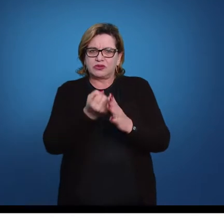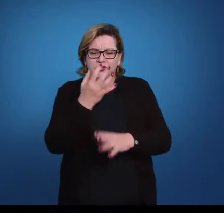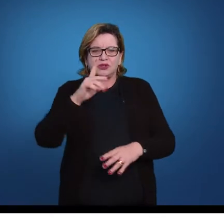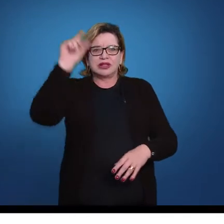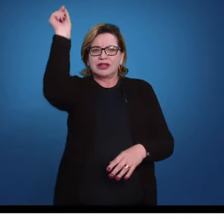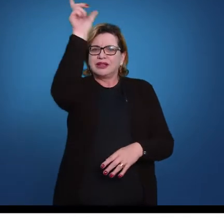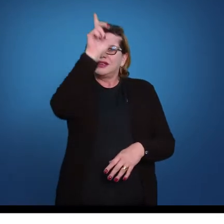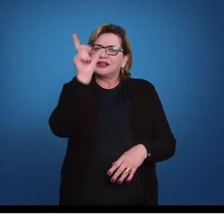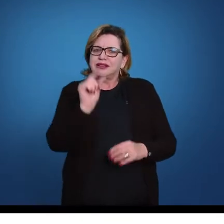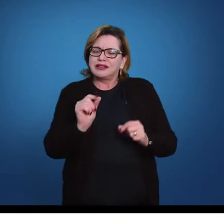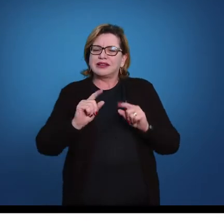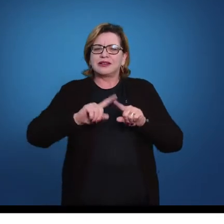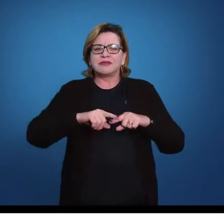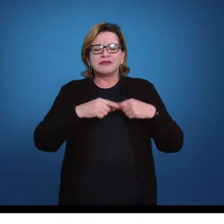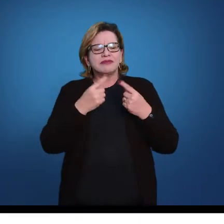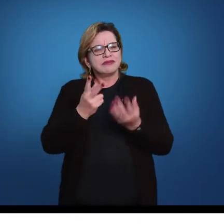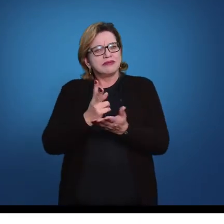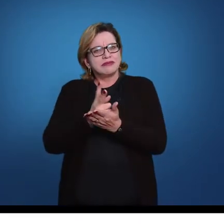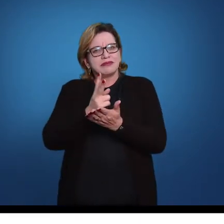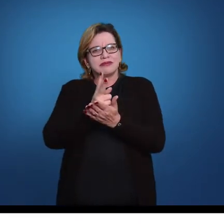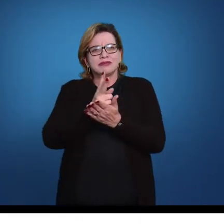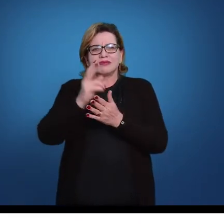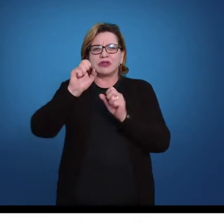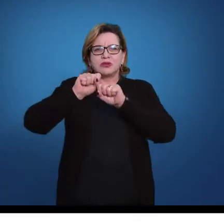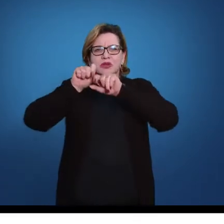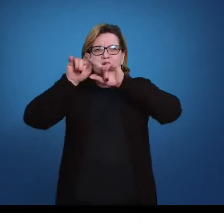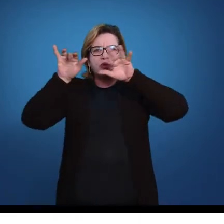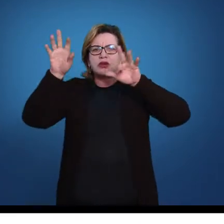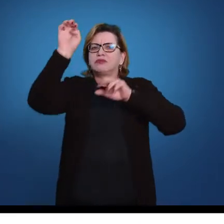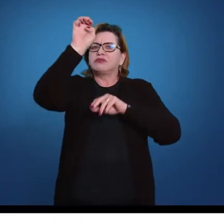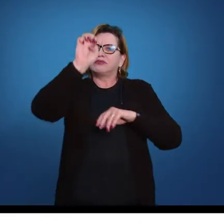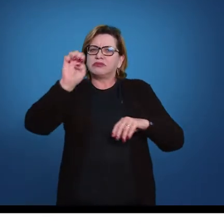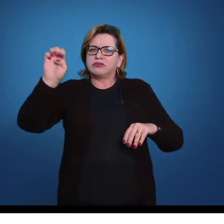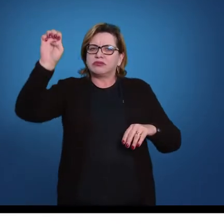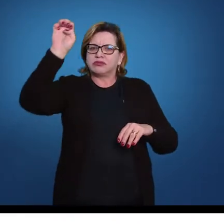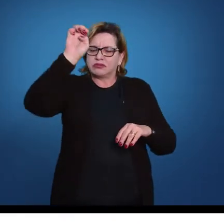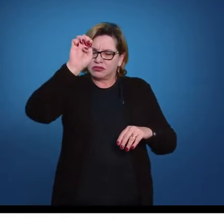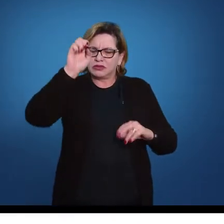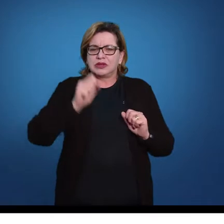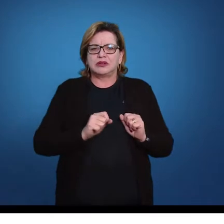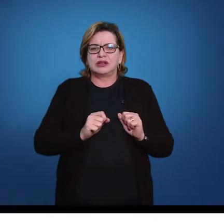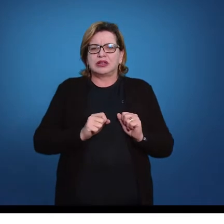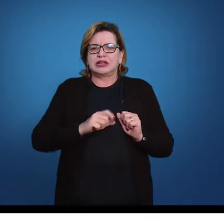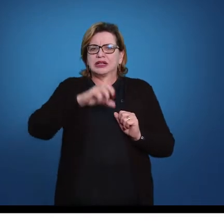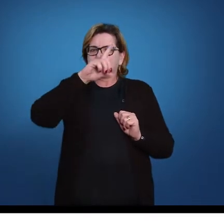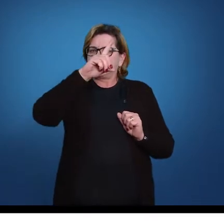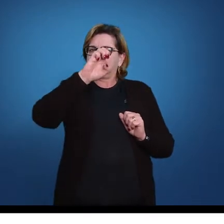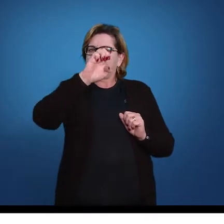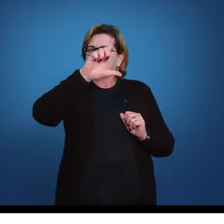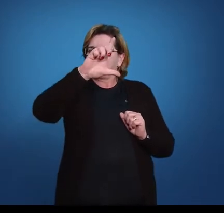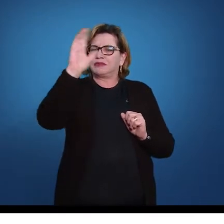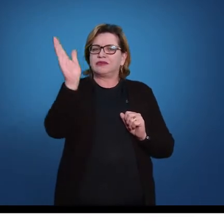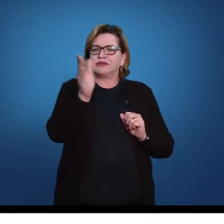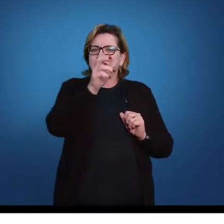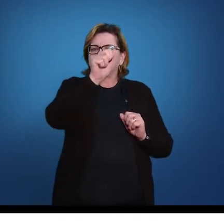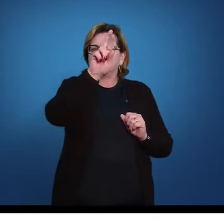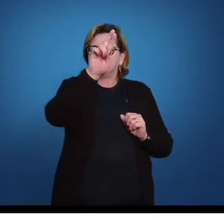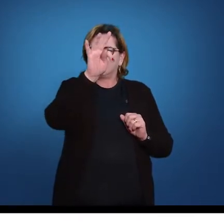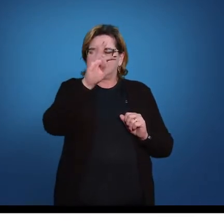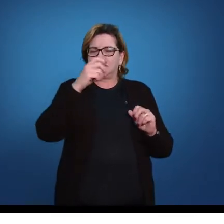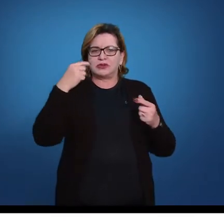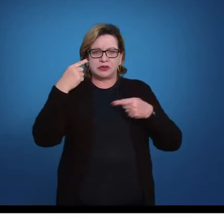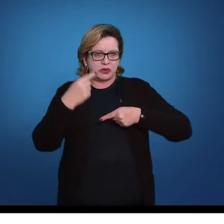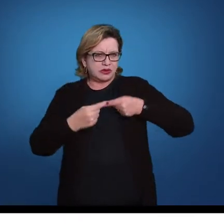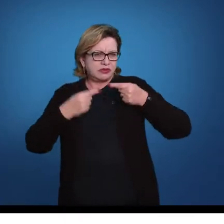Itália, mas tomou praticamente toda a Europa. A comédia de l'arte tinha um aspecto político bastante